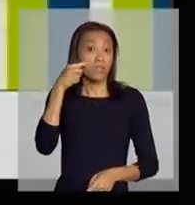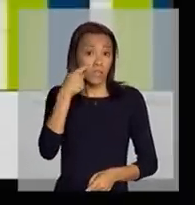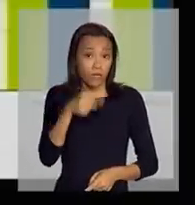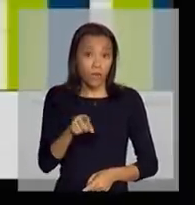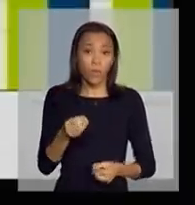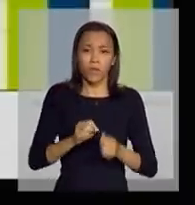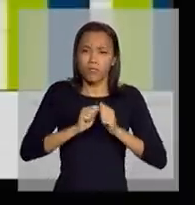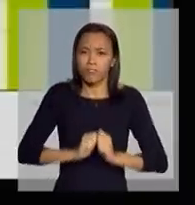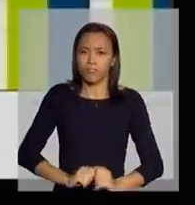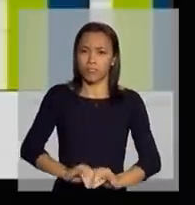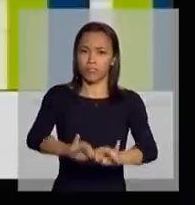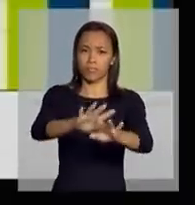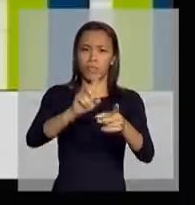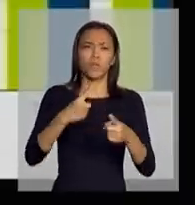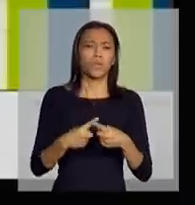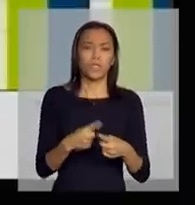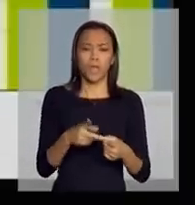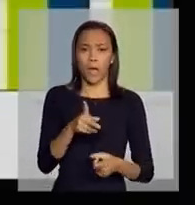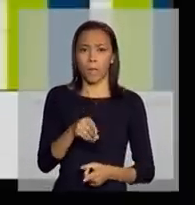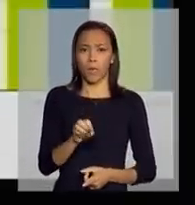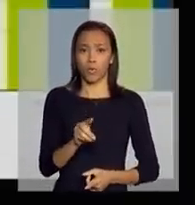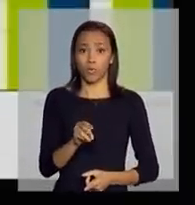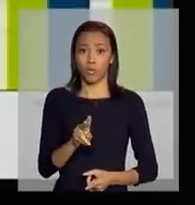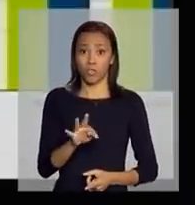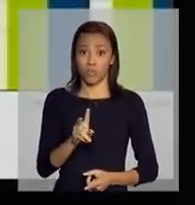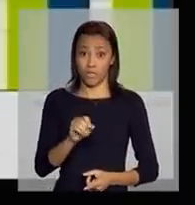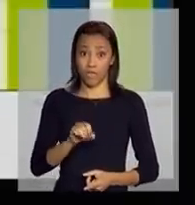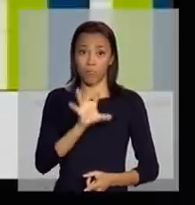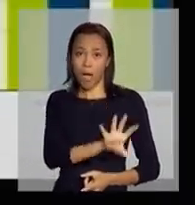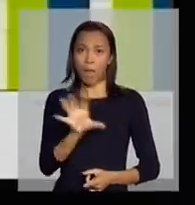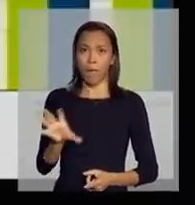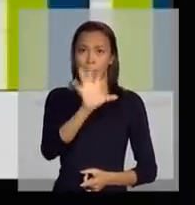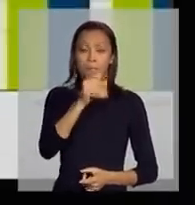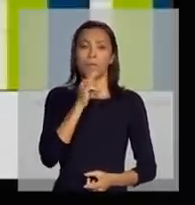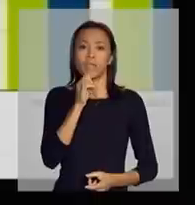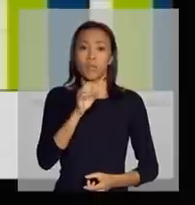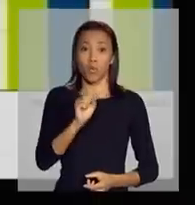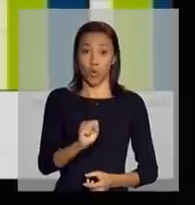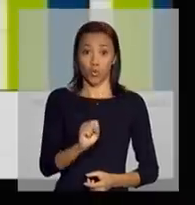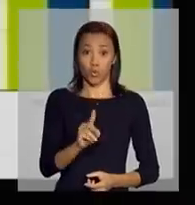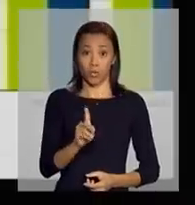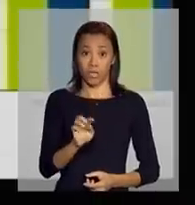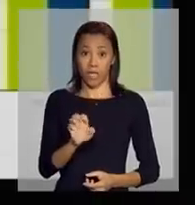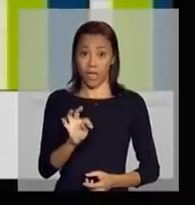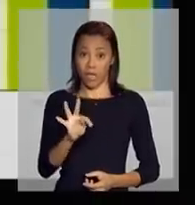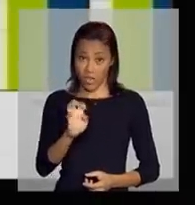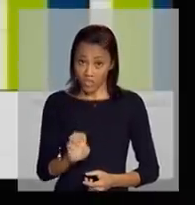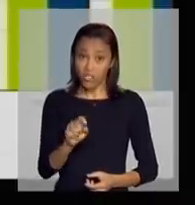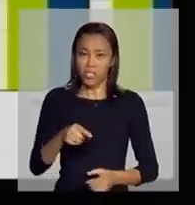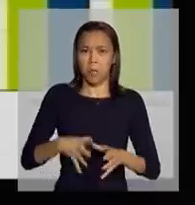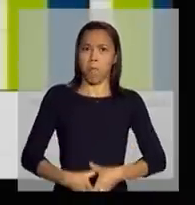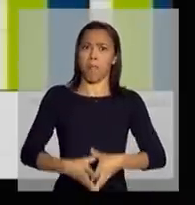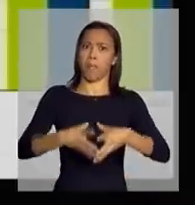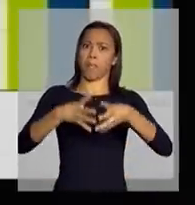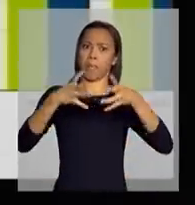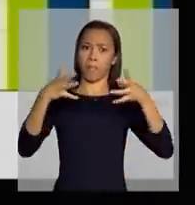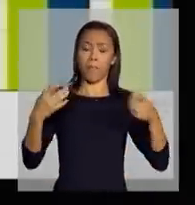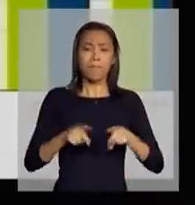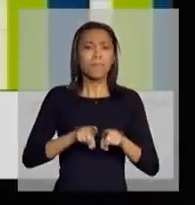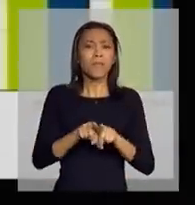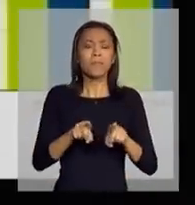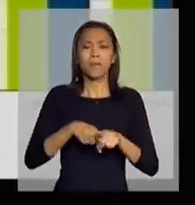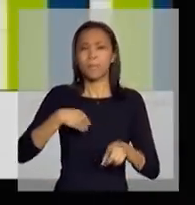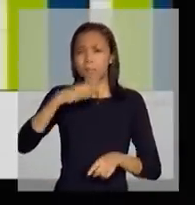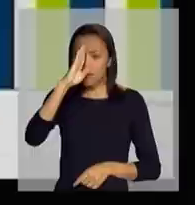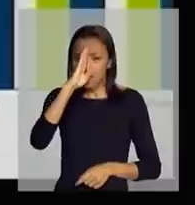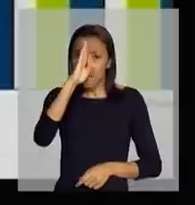da produtividade por região, então, Sudeste, uma produtividade maior, principalmente